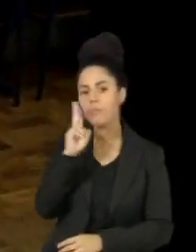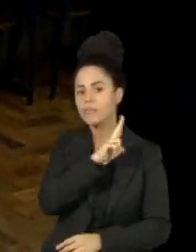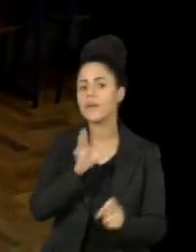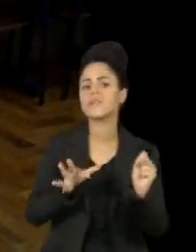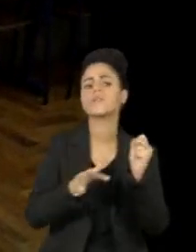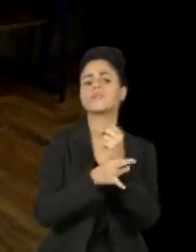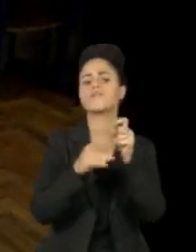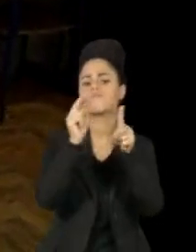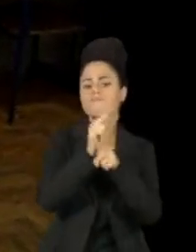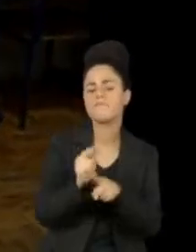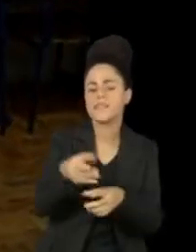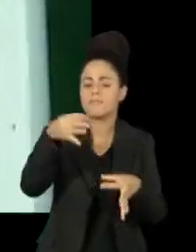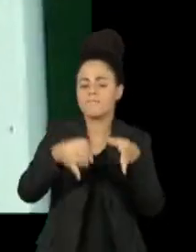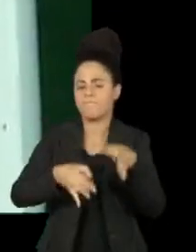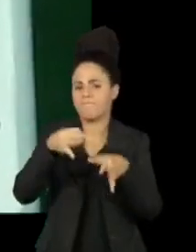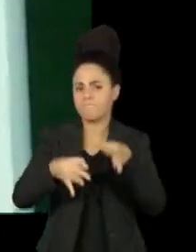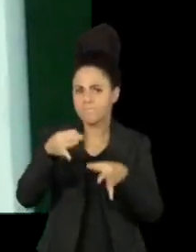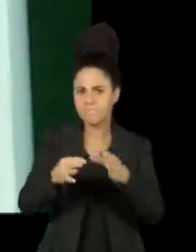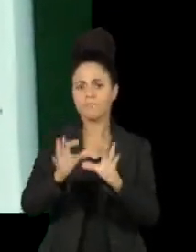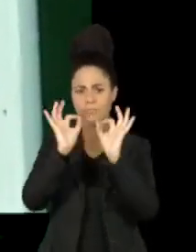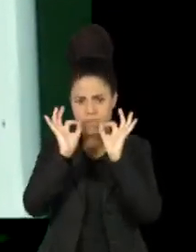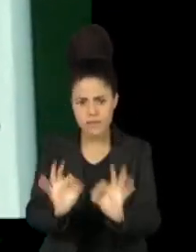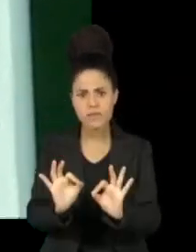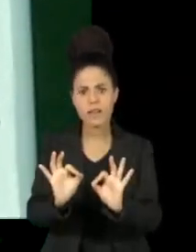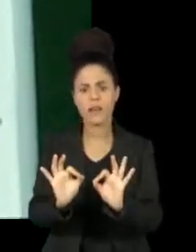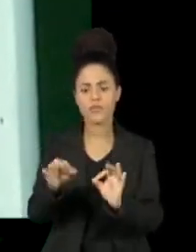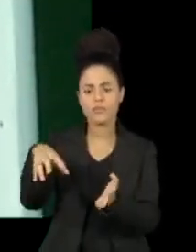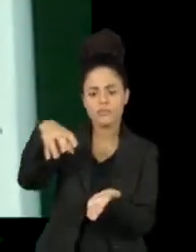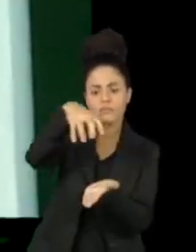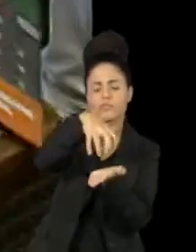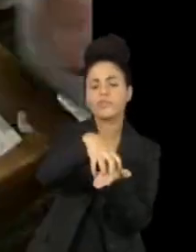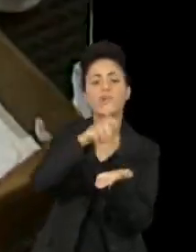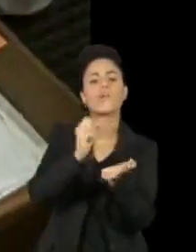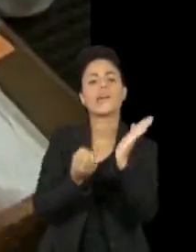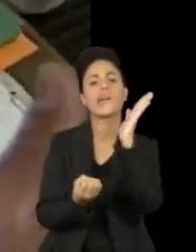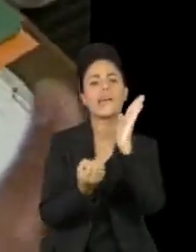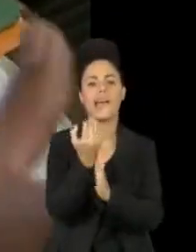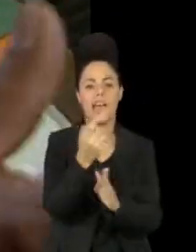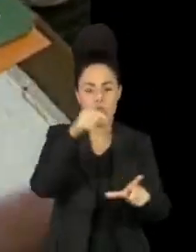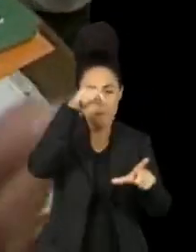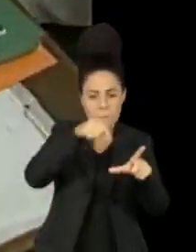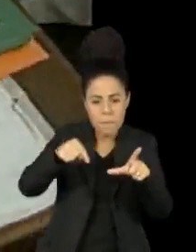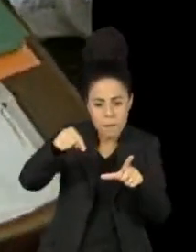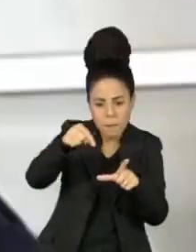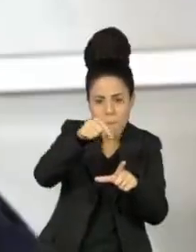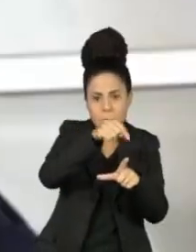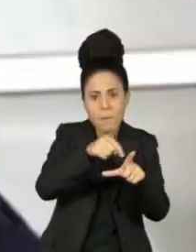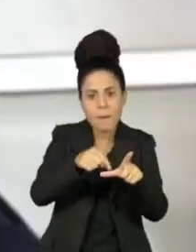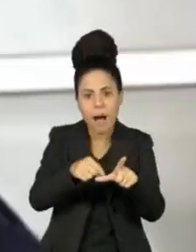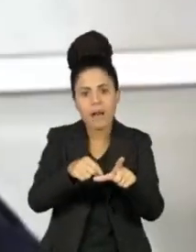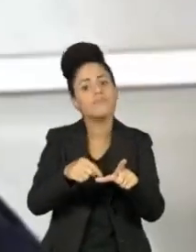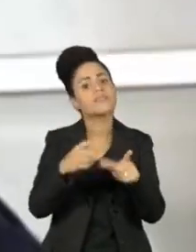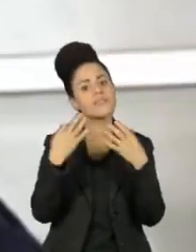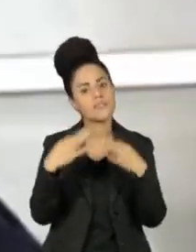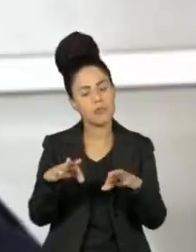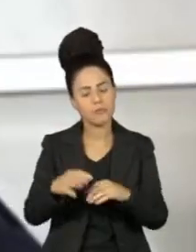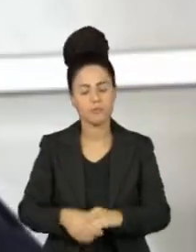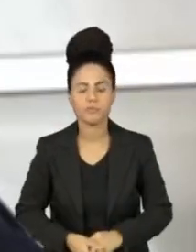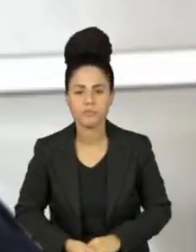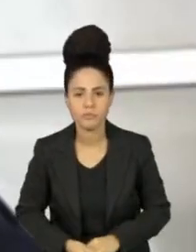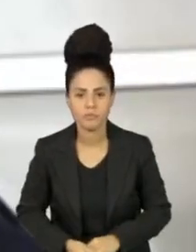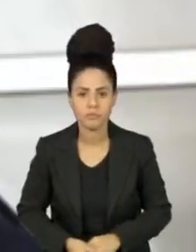seguro, a justiça eleitoral e outras instituições desenvolveram um modelo eletrônico de urna. O processo de